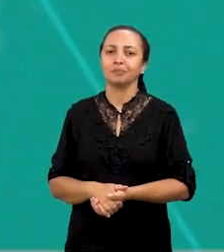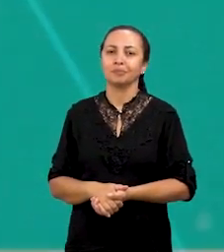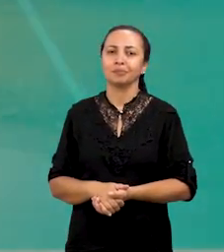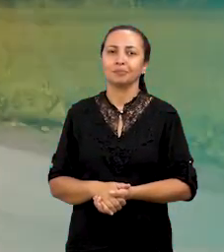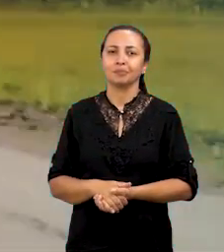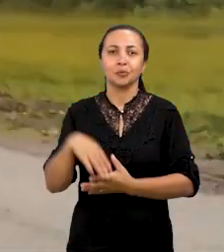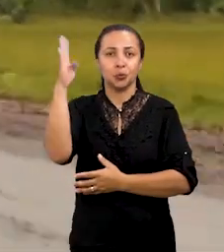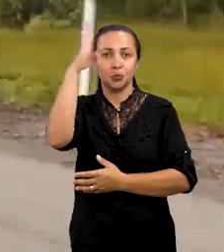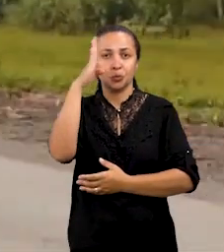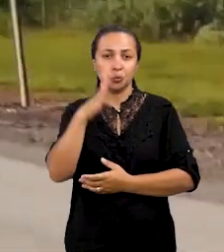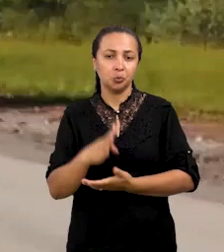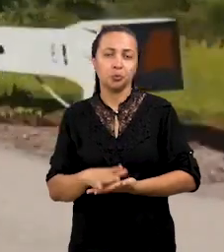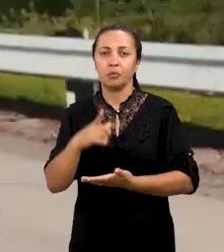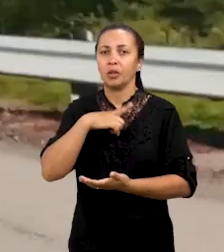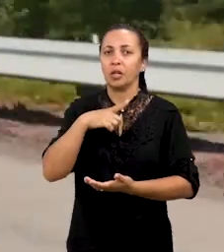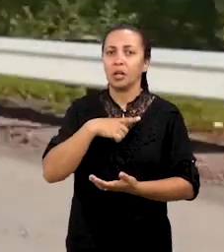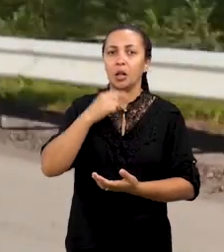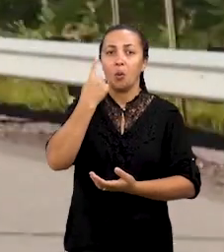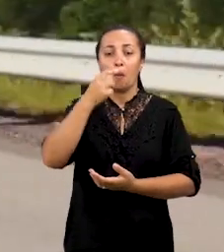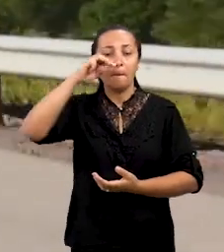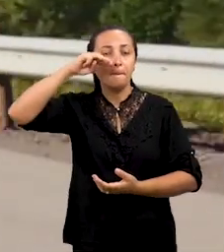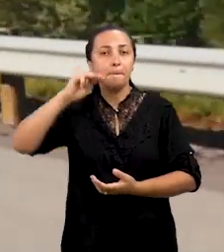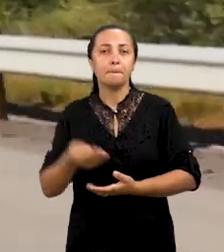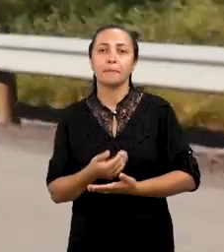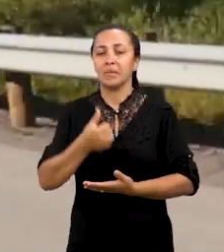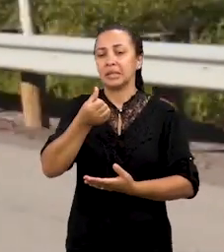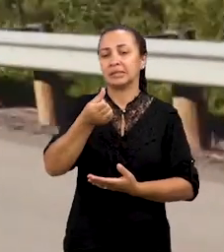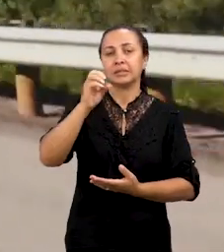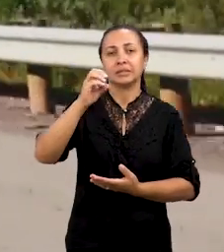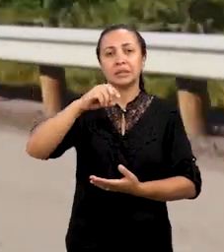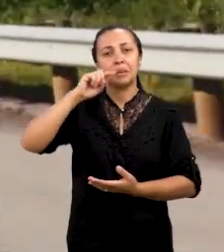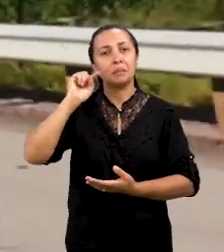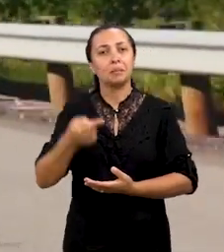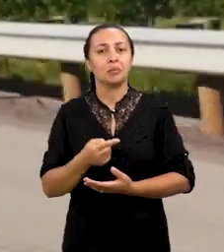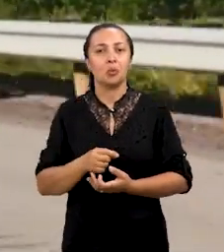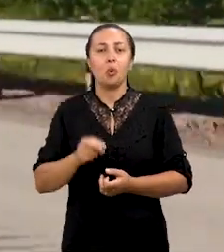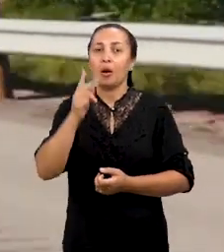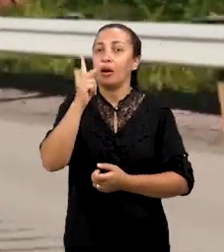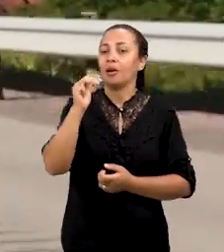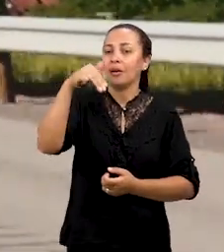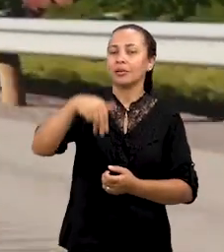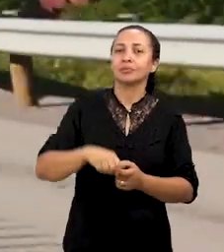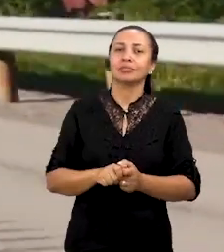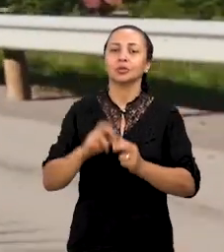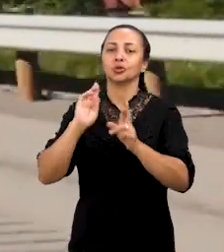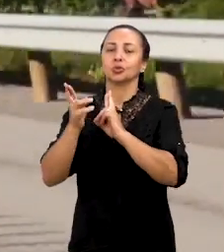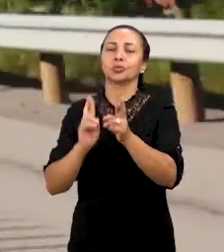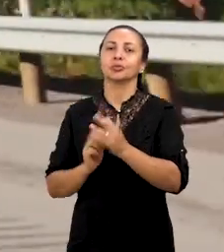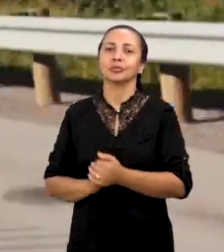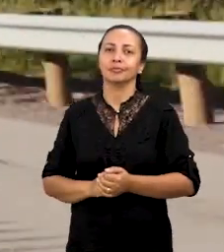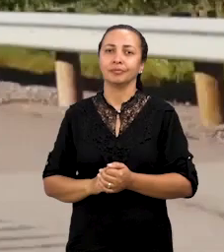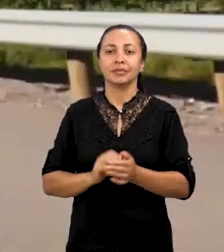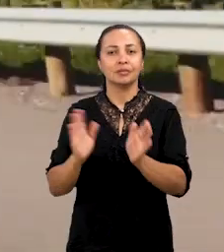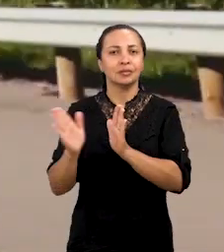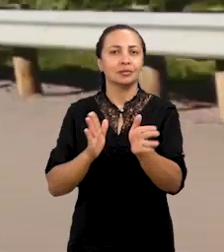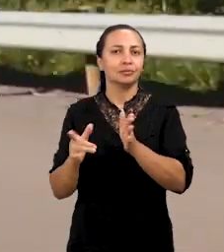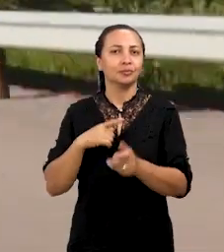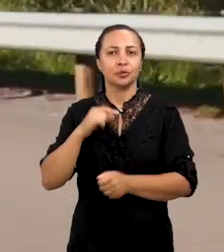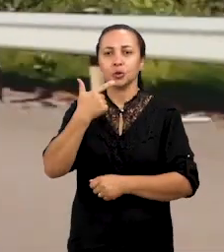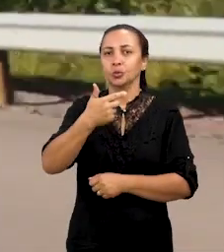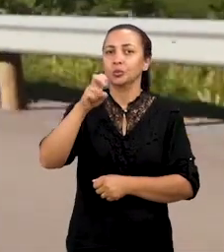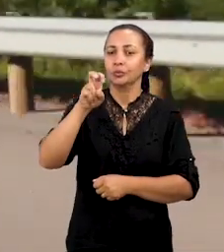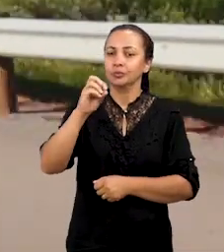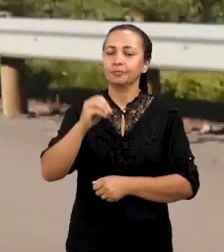O Brasil tem 1 milhão e 600 mil quilômetros de rodovias. Dentre essas rodovias, de 200 a